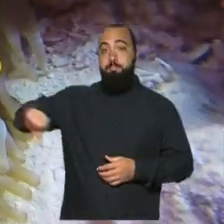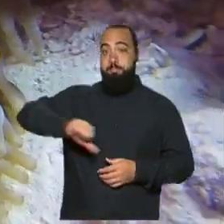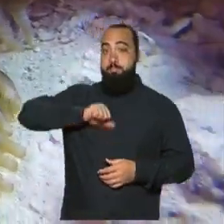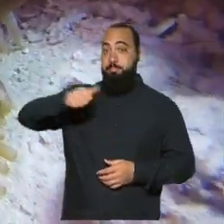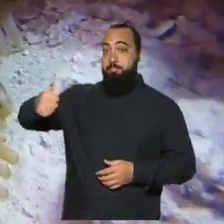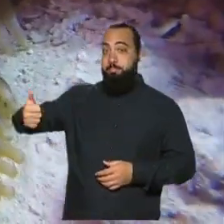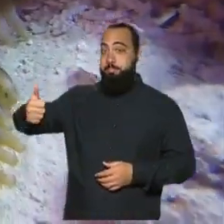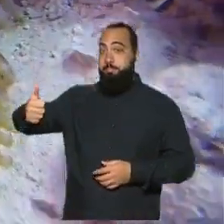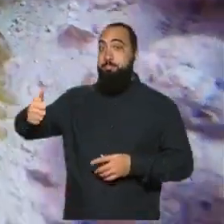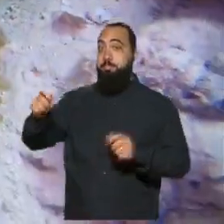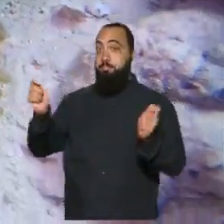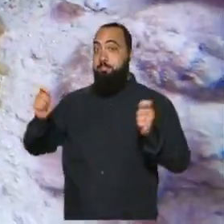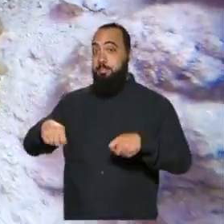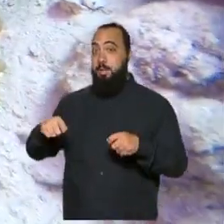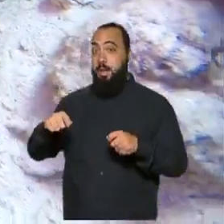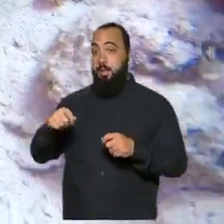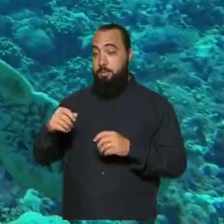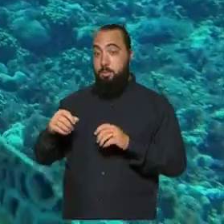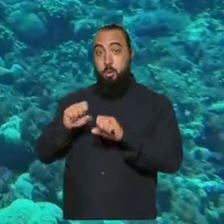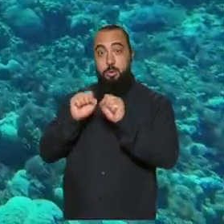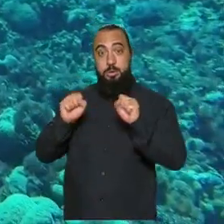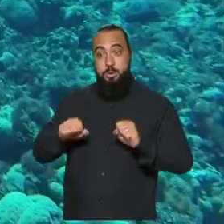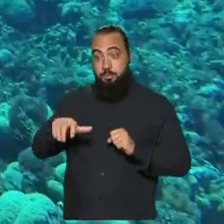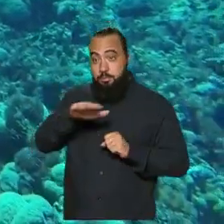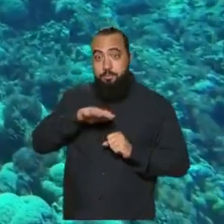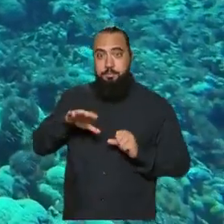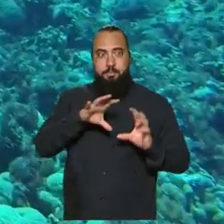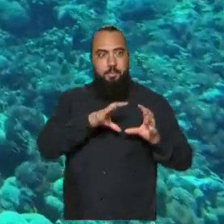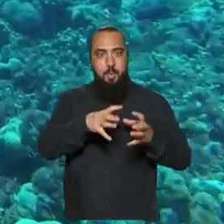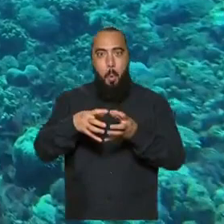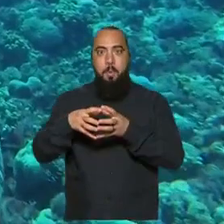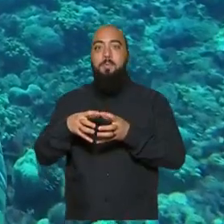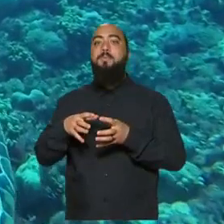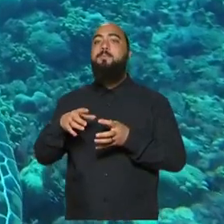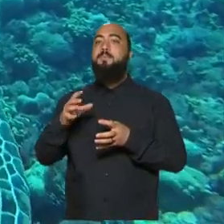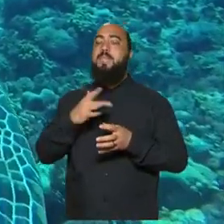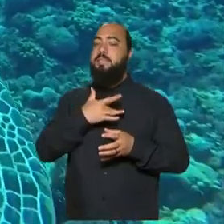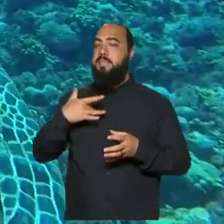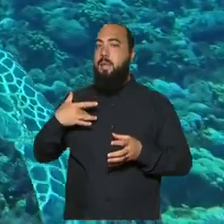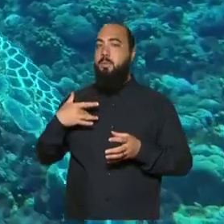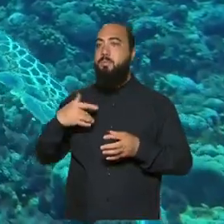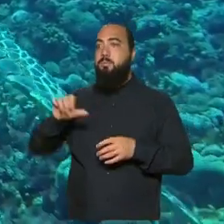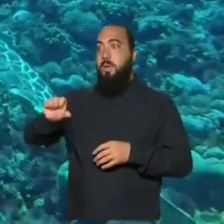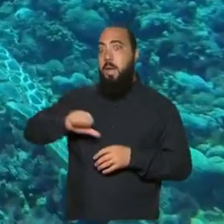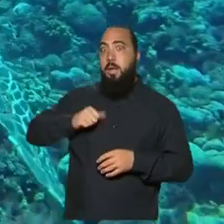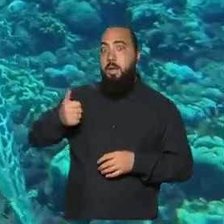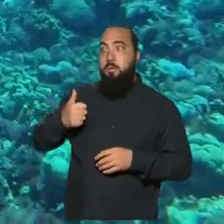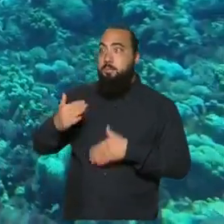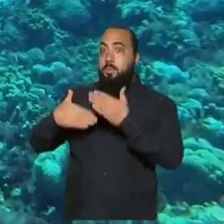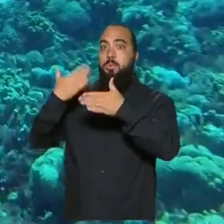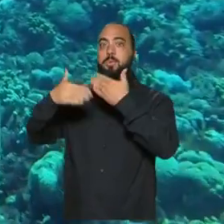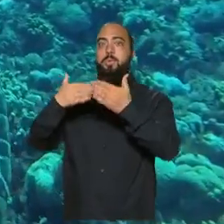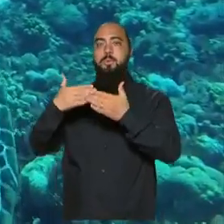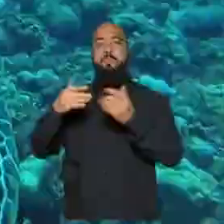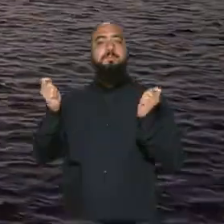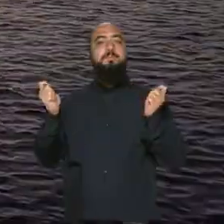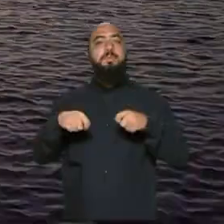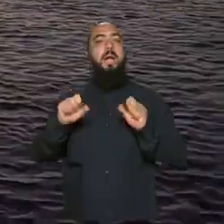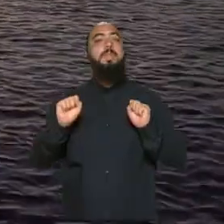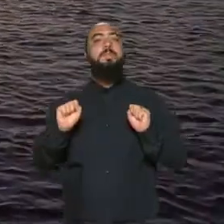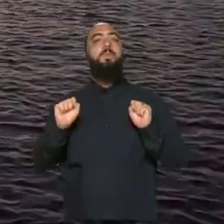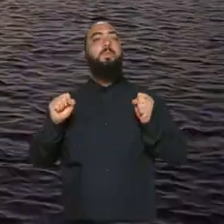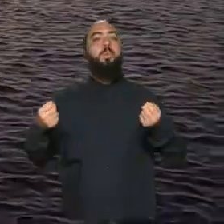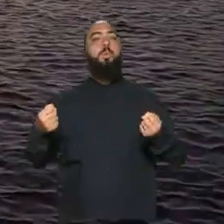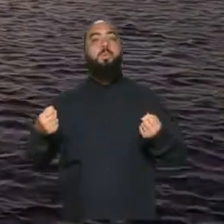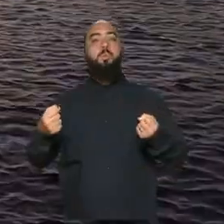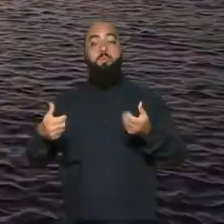ecossistemas funcionem de forma correta. E se ele é limpo, saudável e resiliente e produtivo, que ele seja seguro. Que